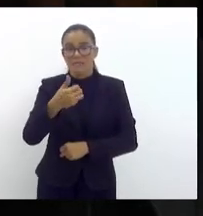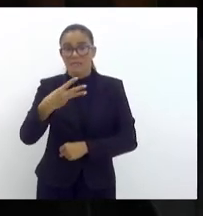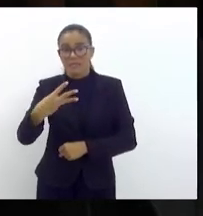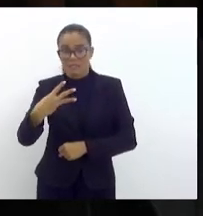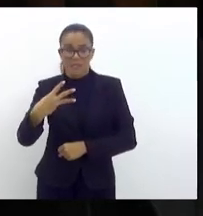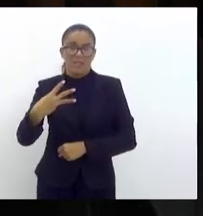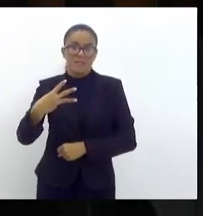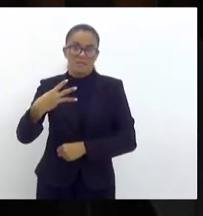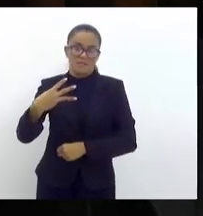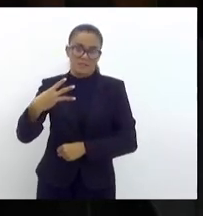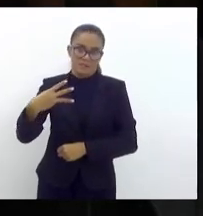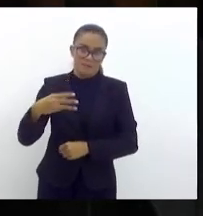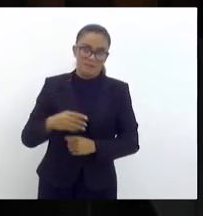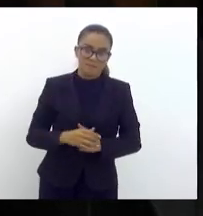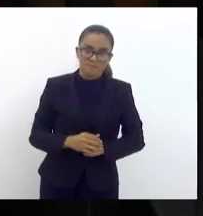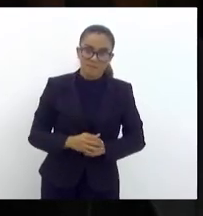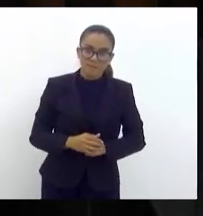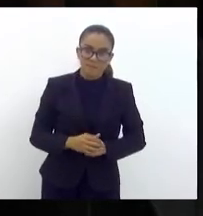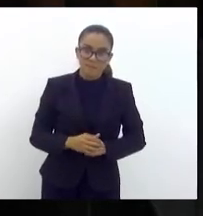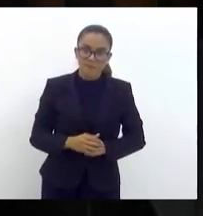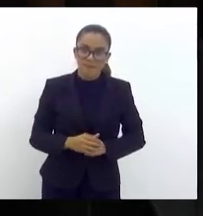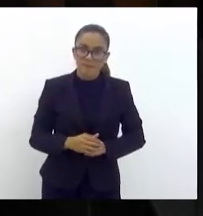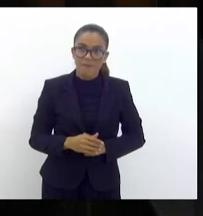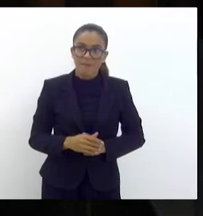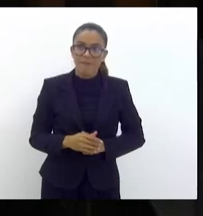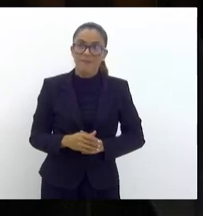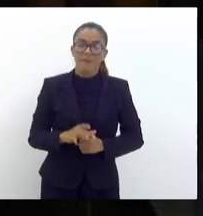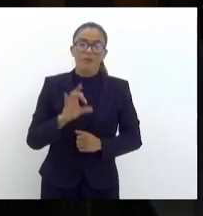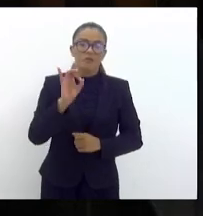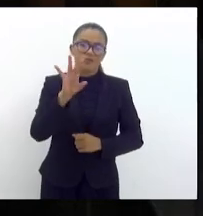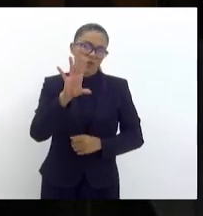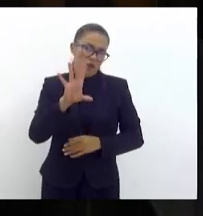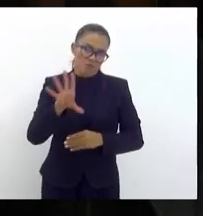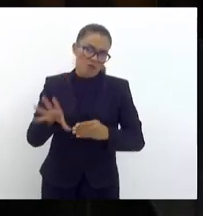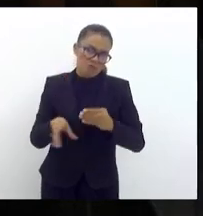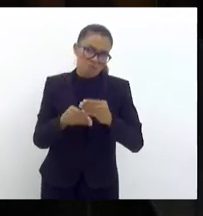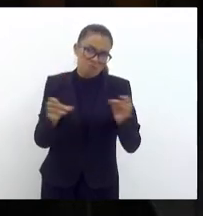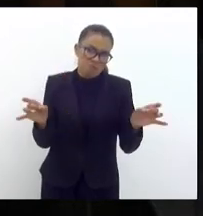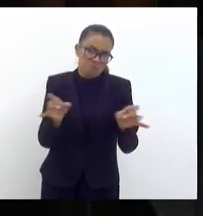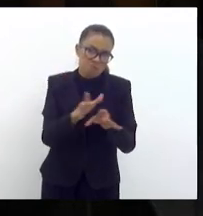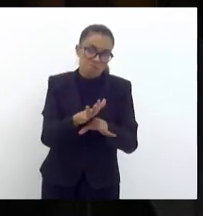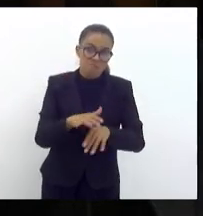Feito esse registro, senhor presidente, só para concluir,